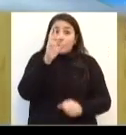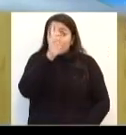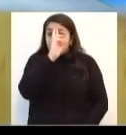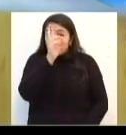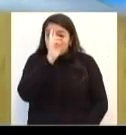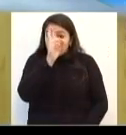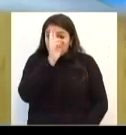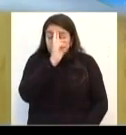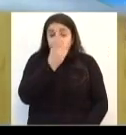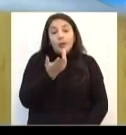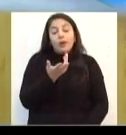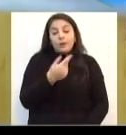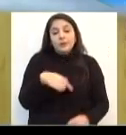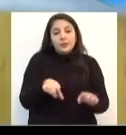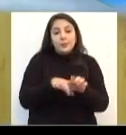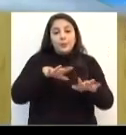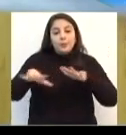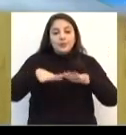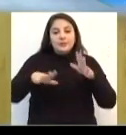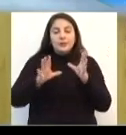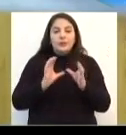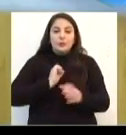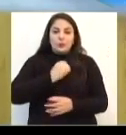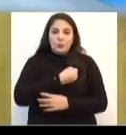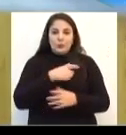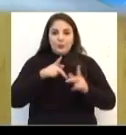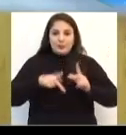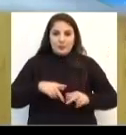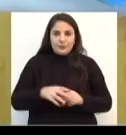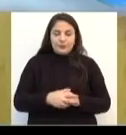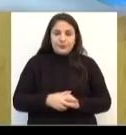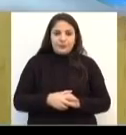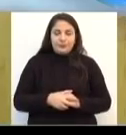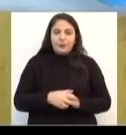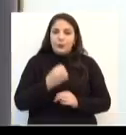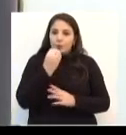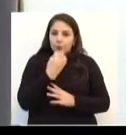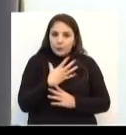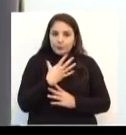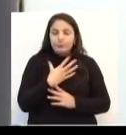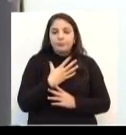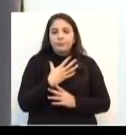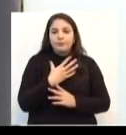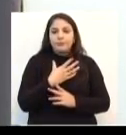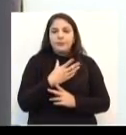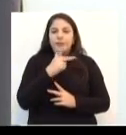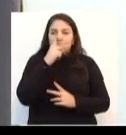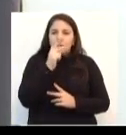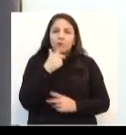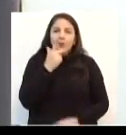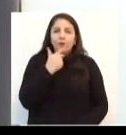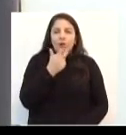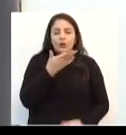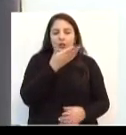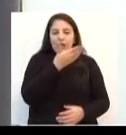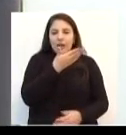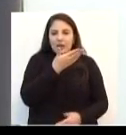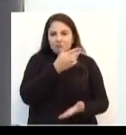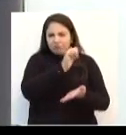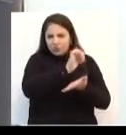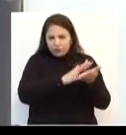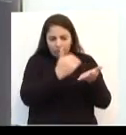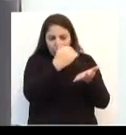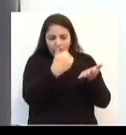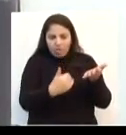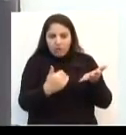já com esse intuito de mobilizar o maior número de pessoas e todos os públicos. Bom, o Amaurel falou dessas atividades, a gente vai